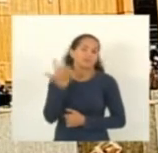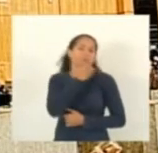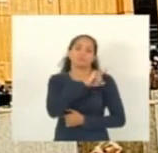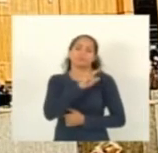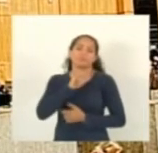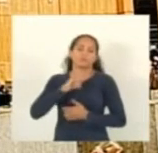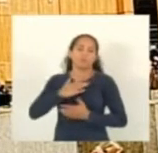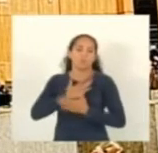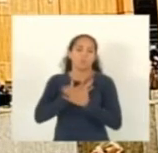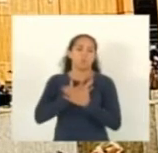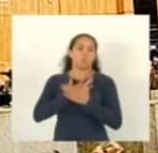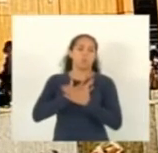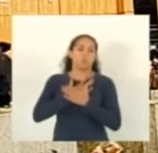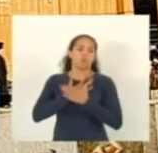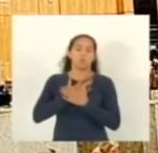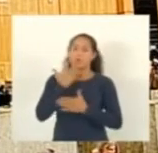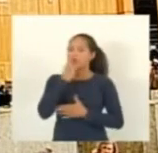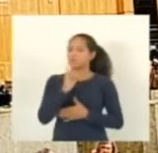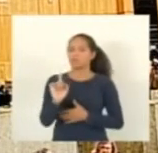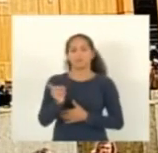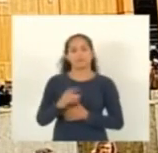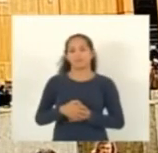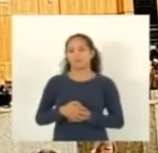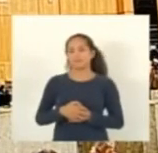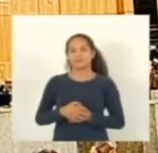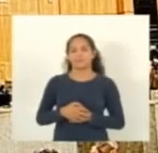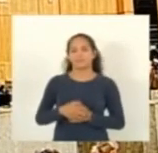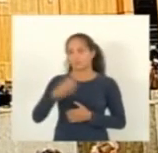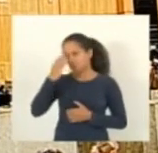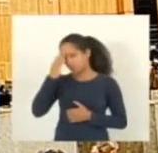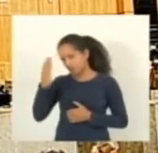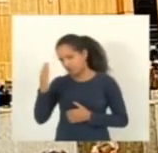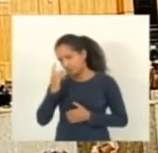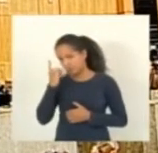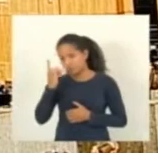de reanimação em meio aos colegas obrigado deputado